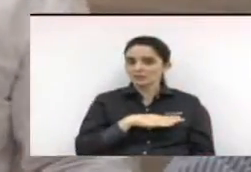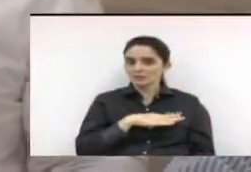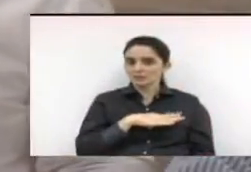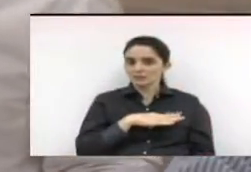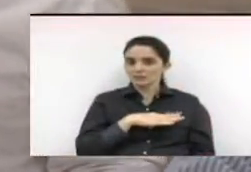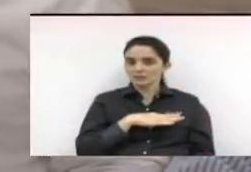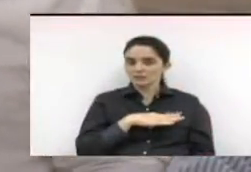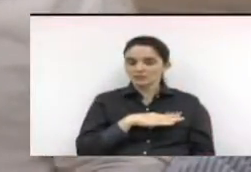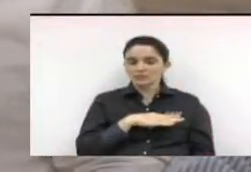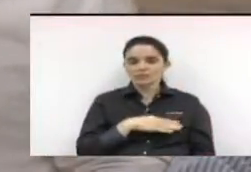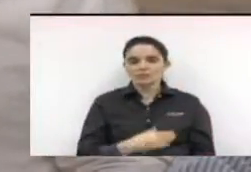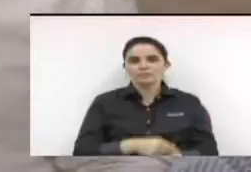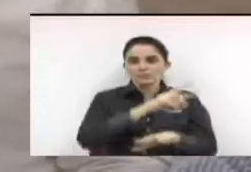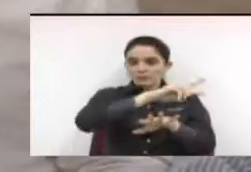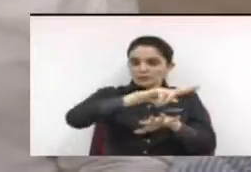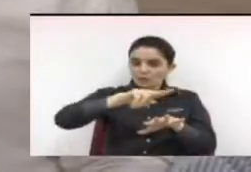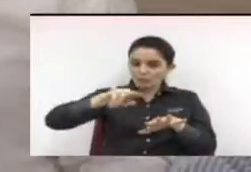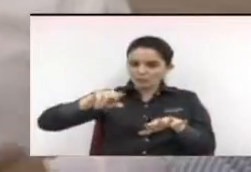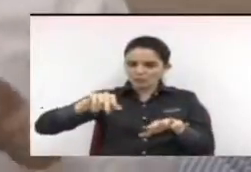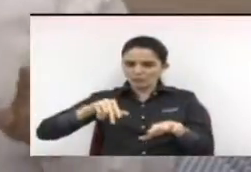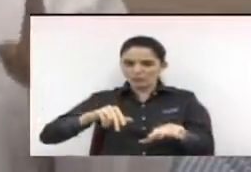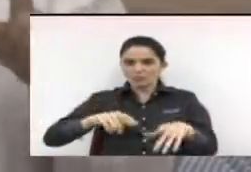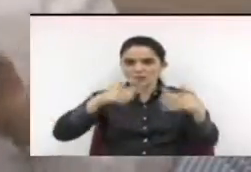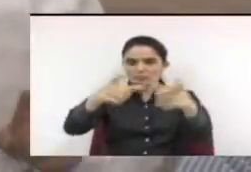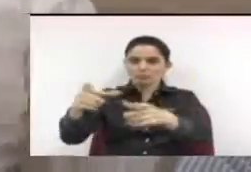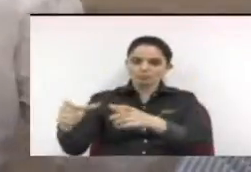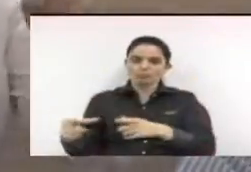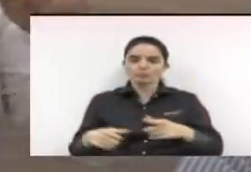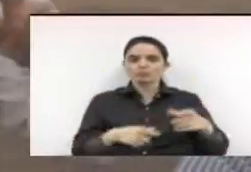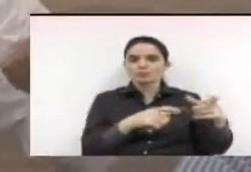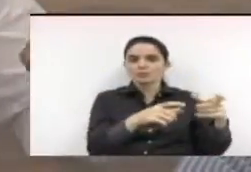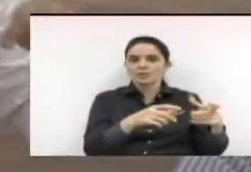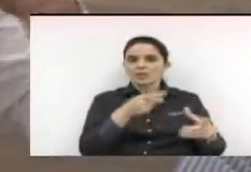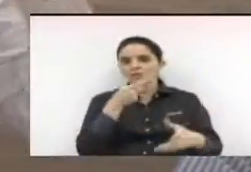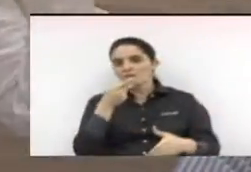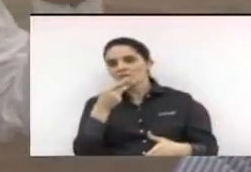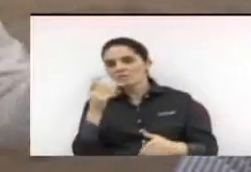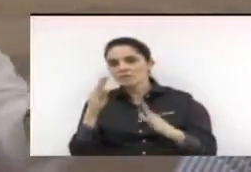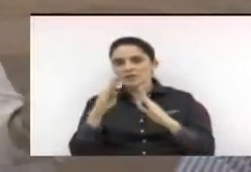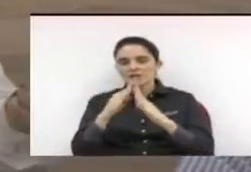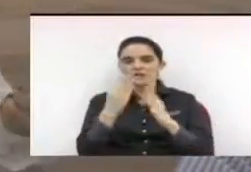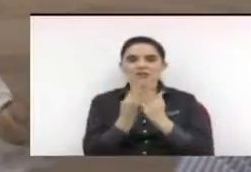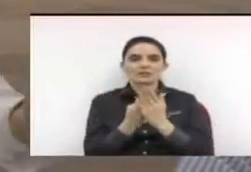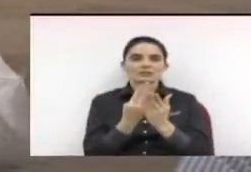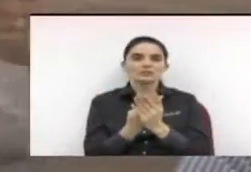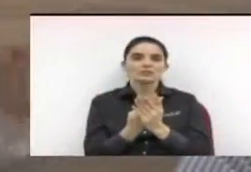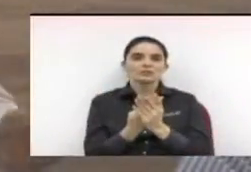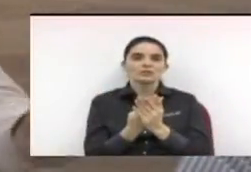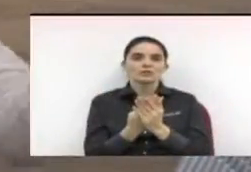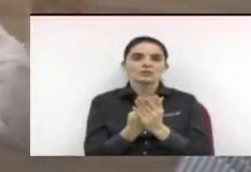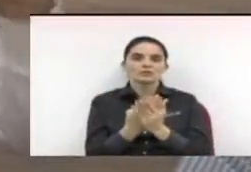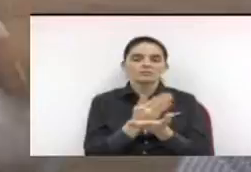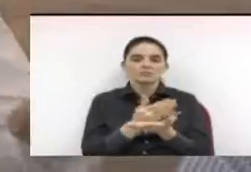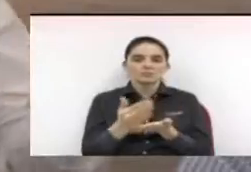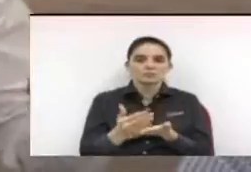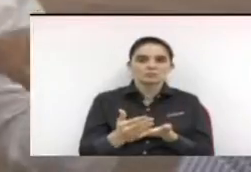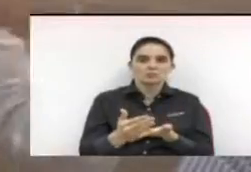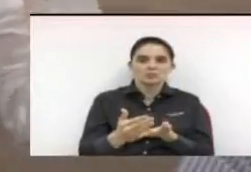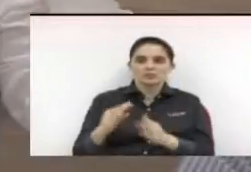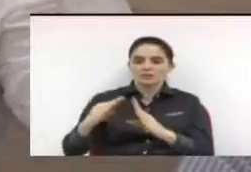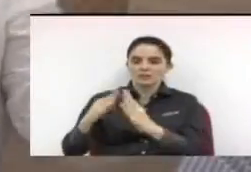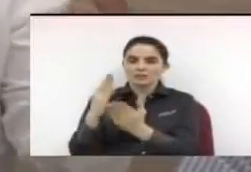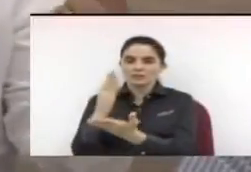mas para os outros que também serão afetados pois a desculpa é que as escolas se transformarão em creches ou seja o